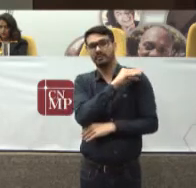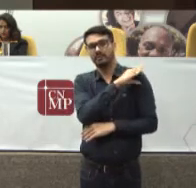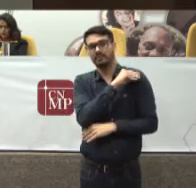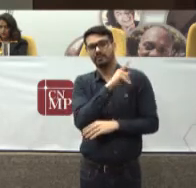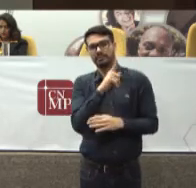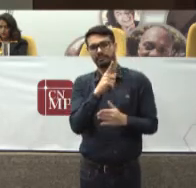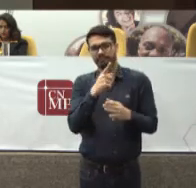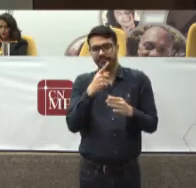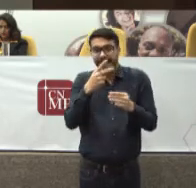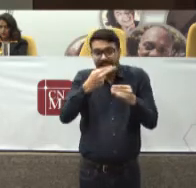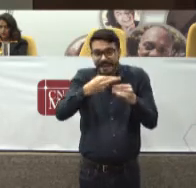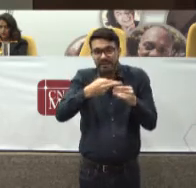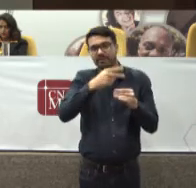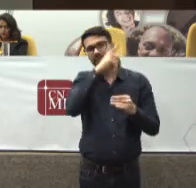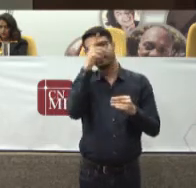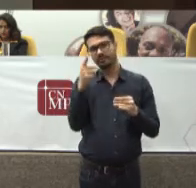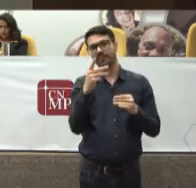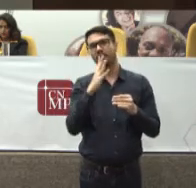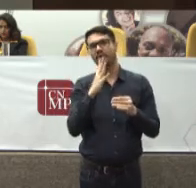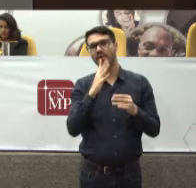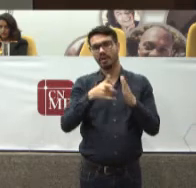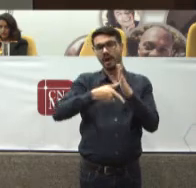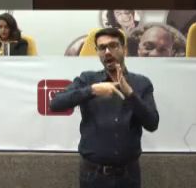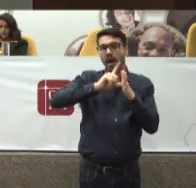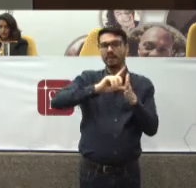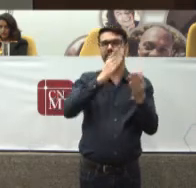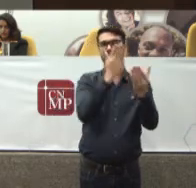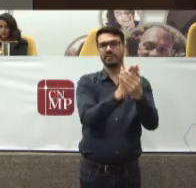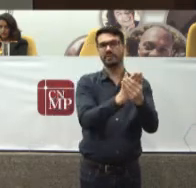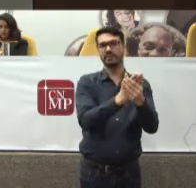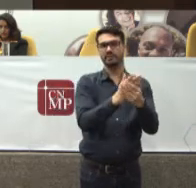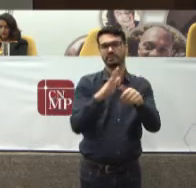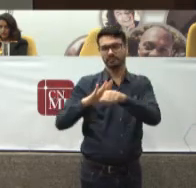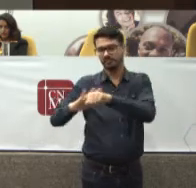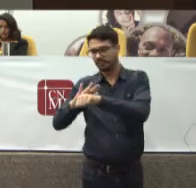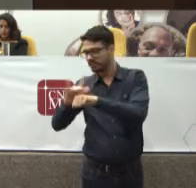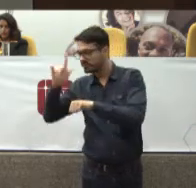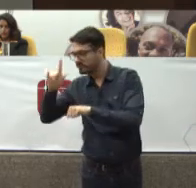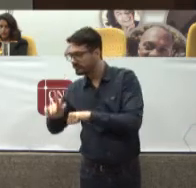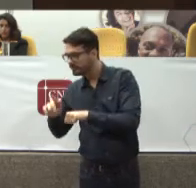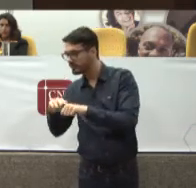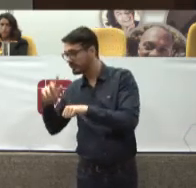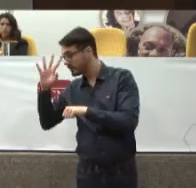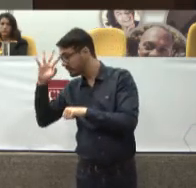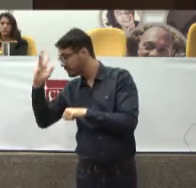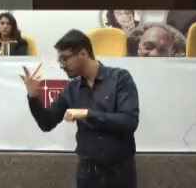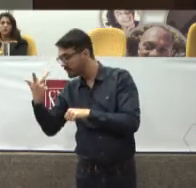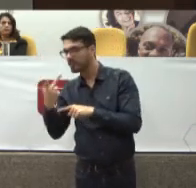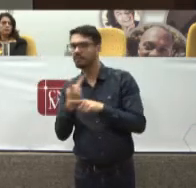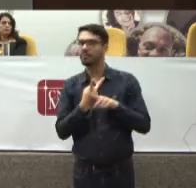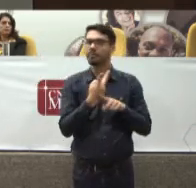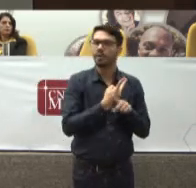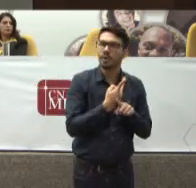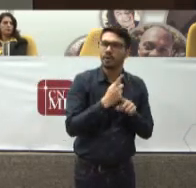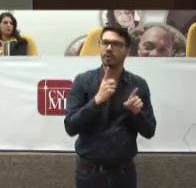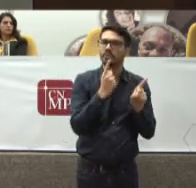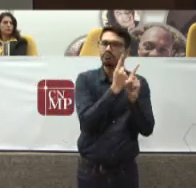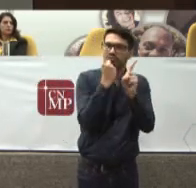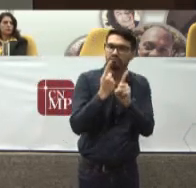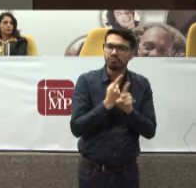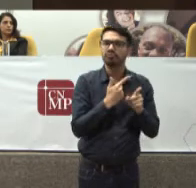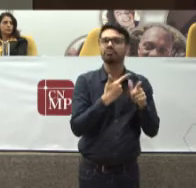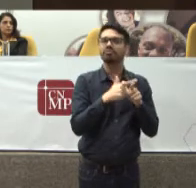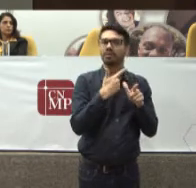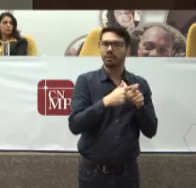possa Conhecer a realidade Para que antes De judicializar Converse com os gestores E procure verificar Os problemas E os